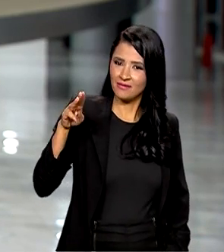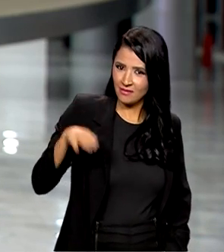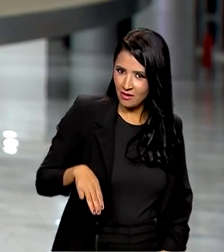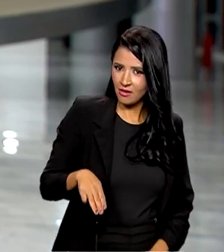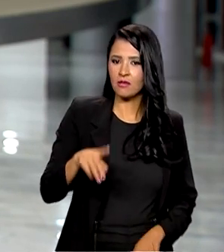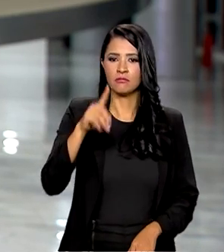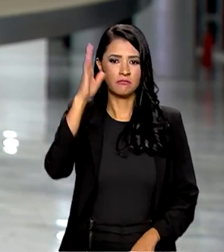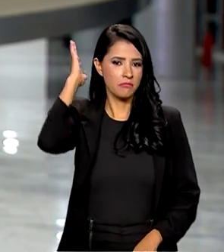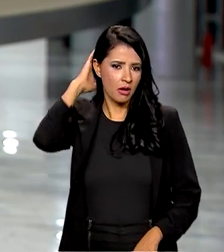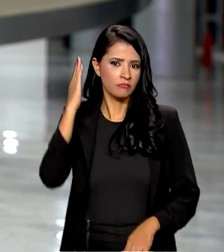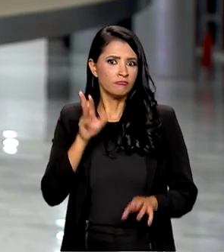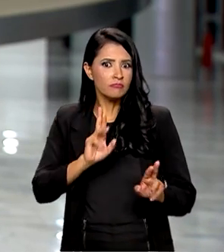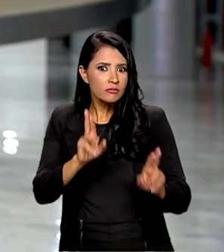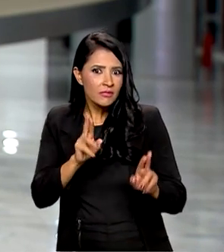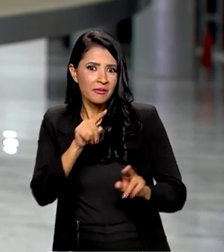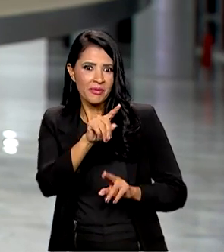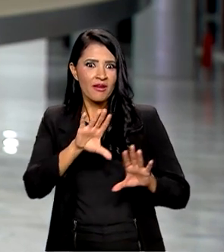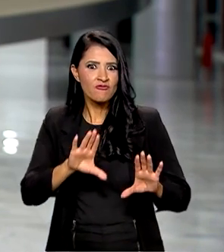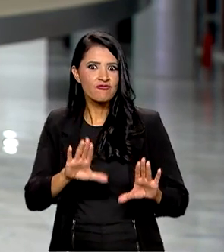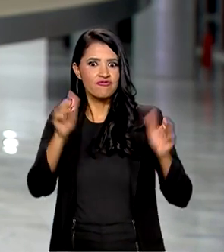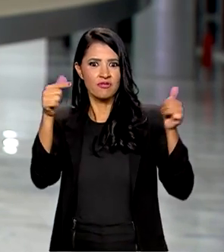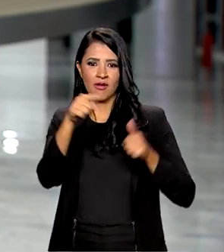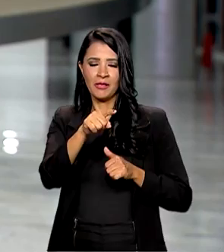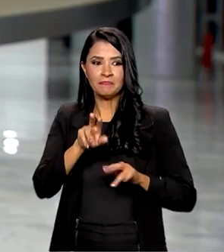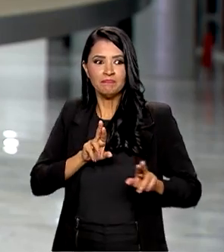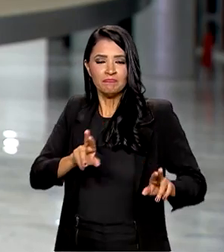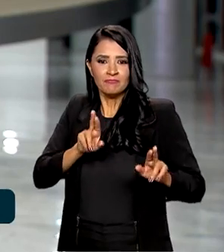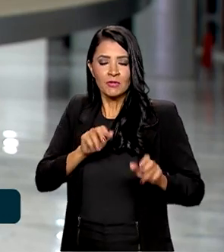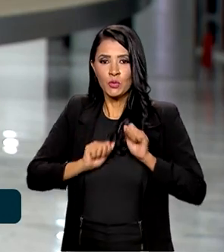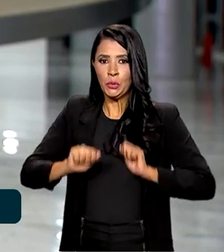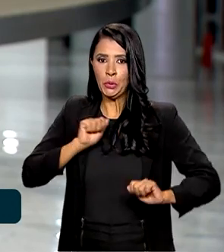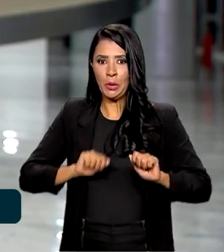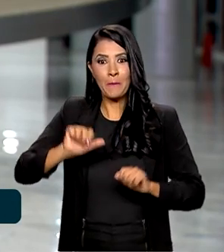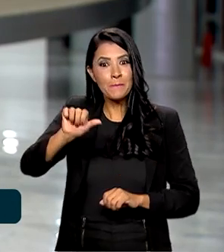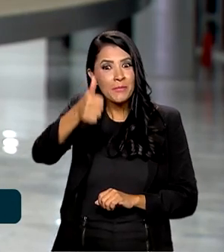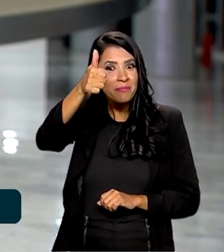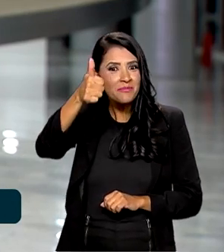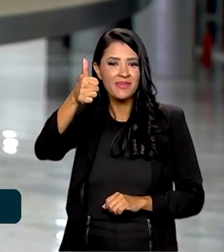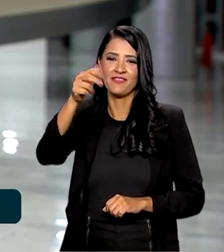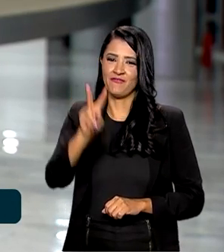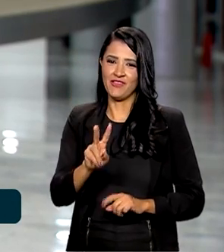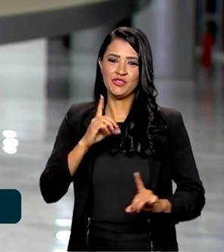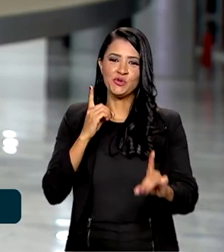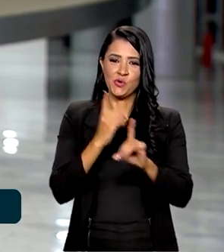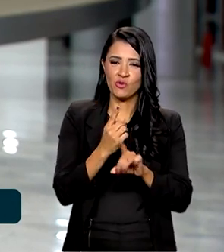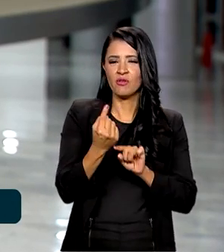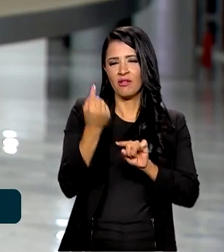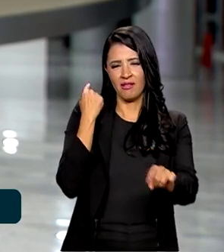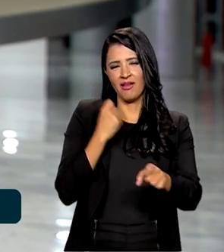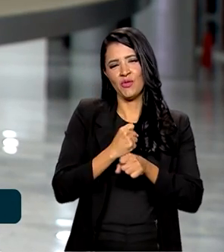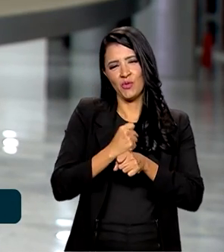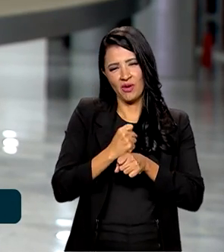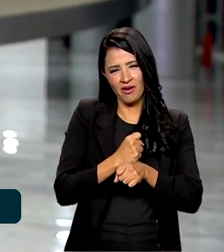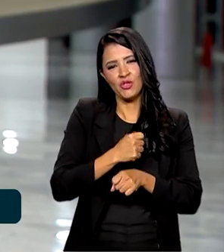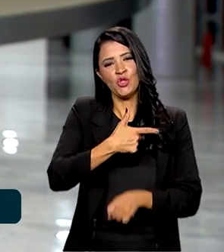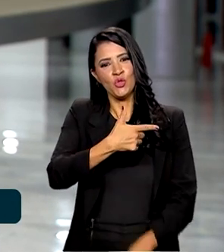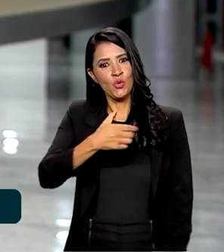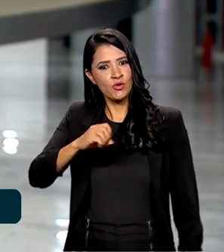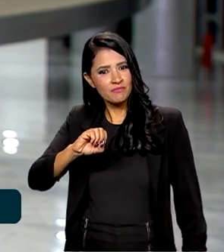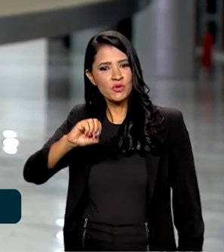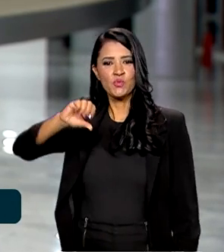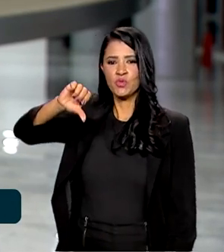E a expectativa é grande para este evento, né? Este é o primeiro encontro desde 2009